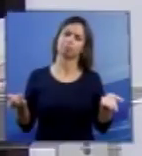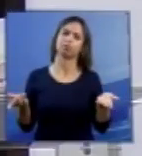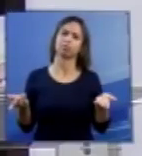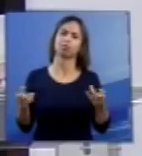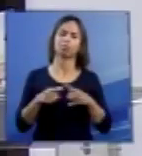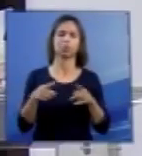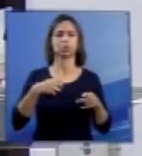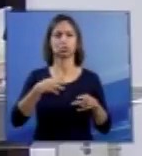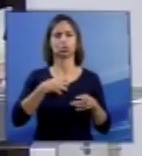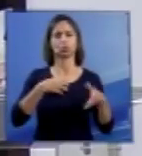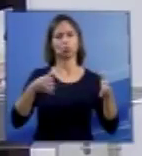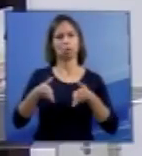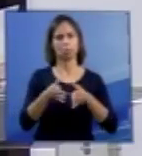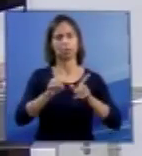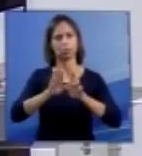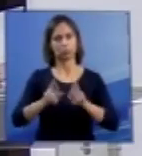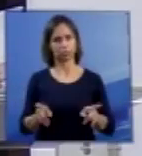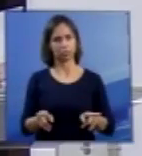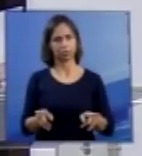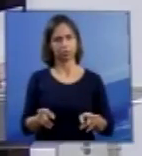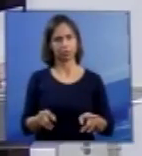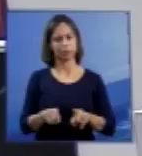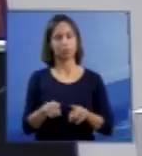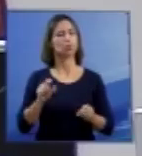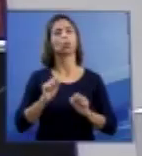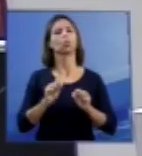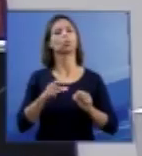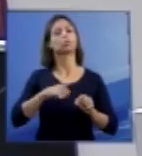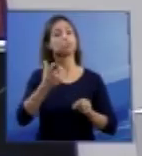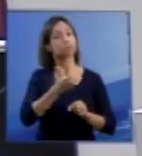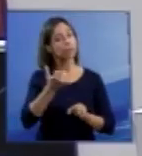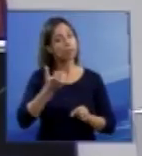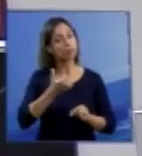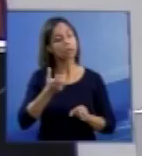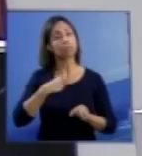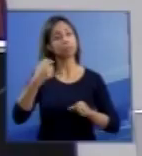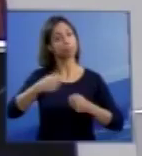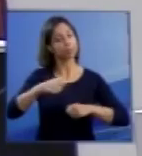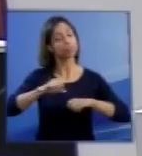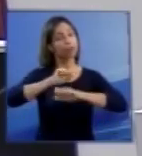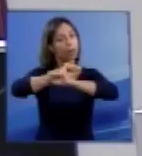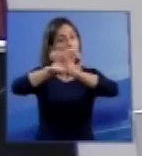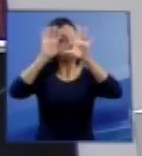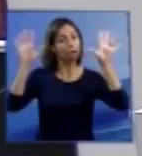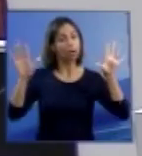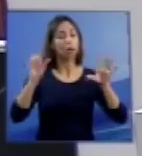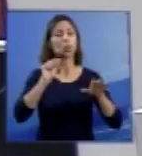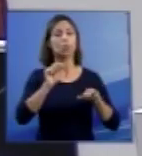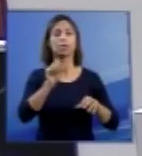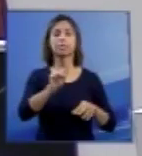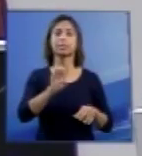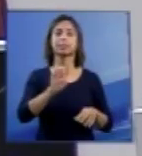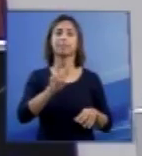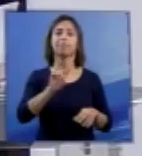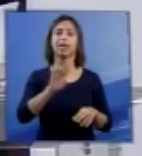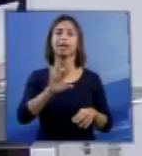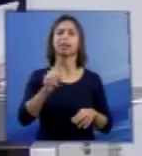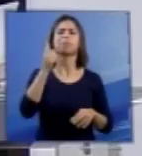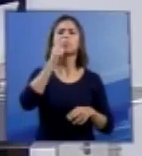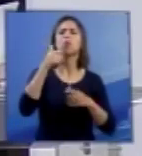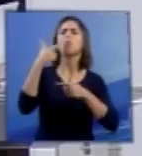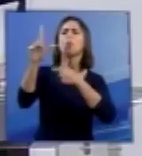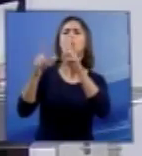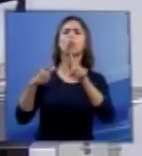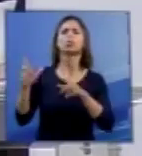outro. Assim, o que se quer, fique claro, é que Severinas tenha o mesmo direito que teve